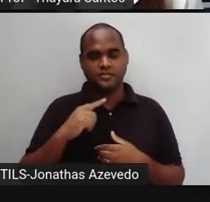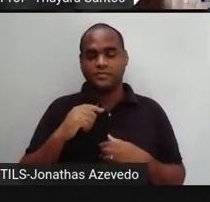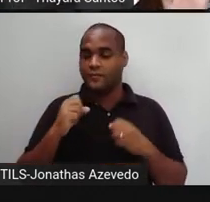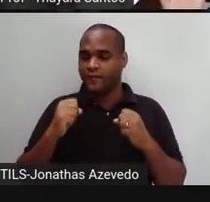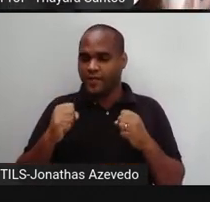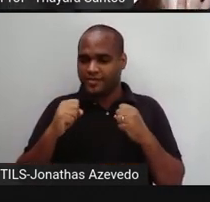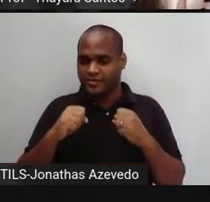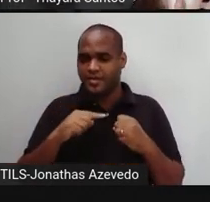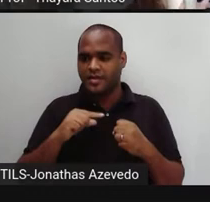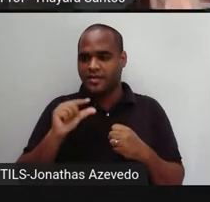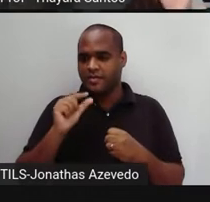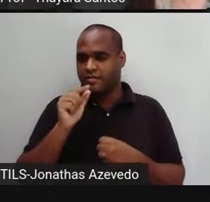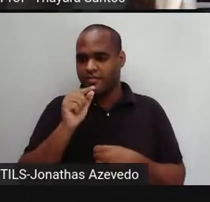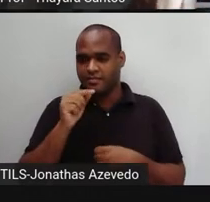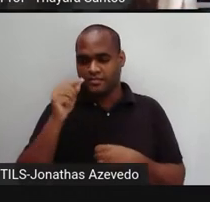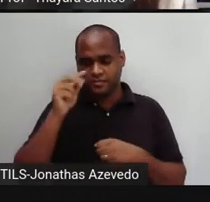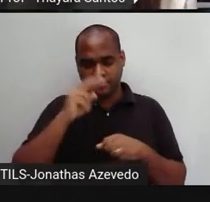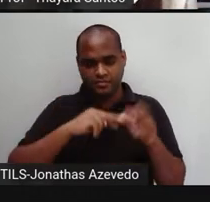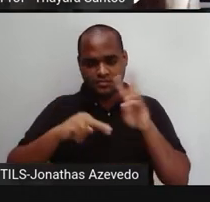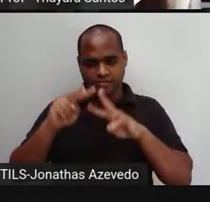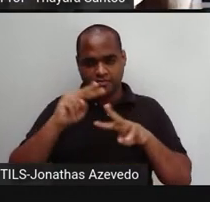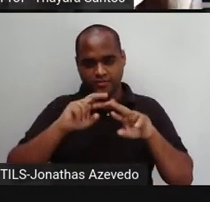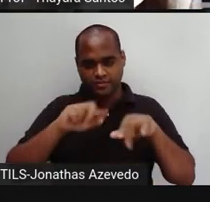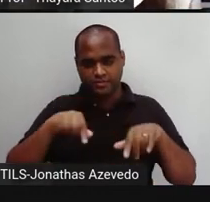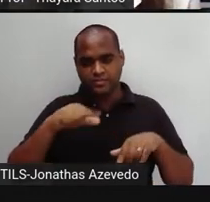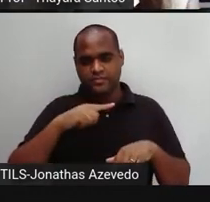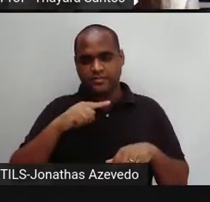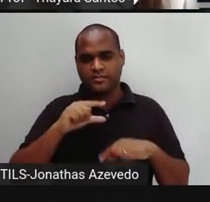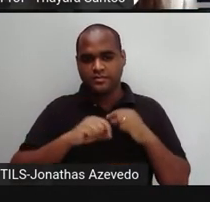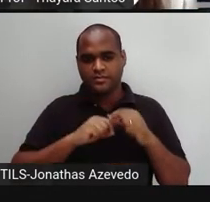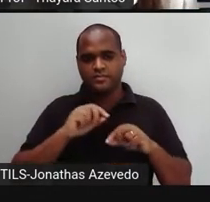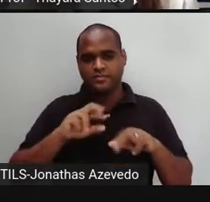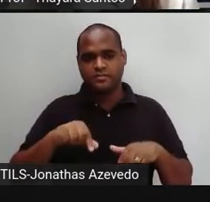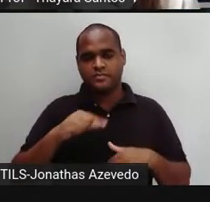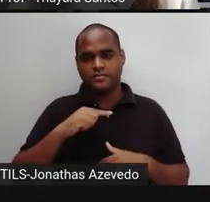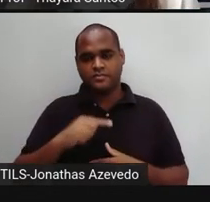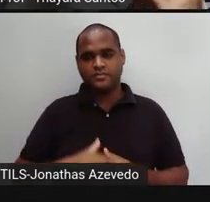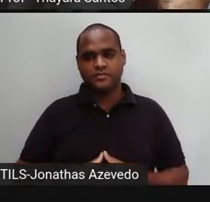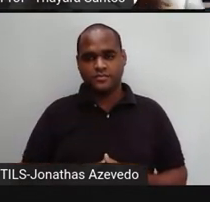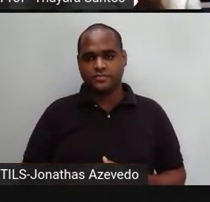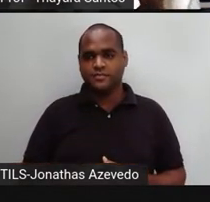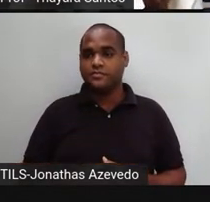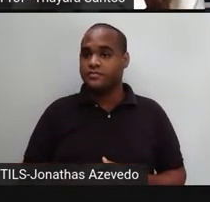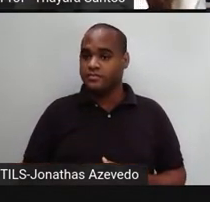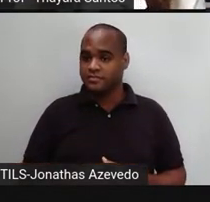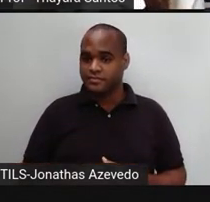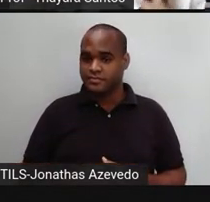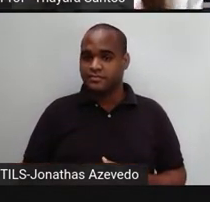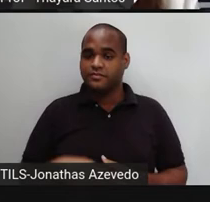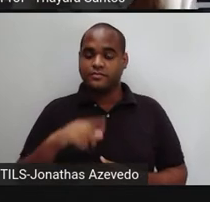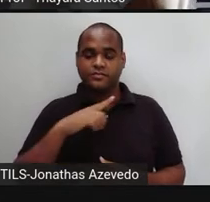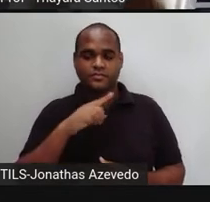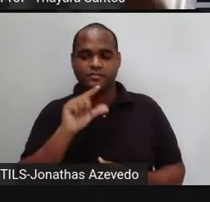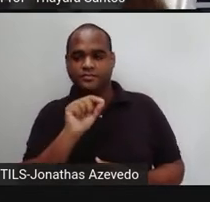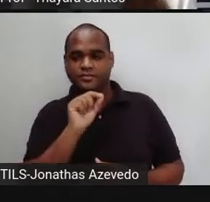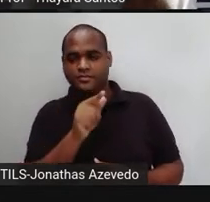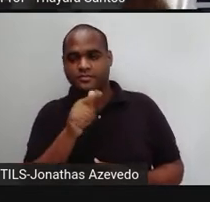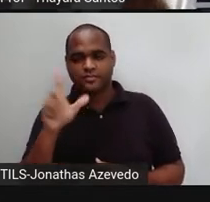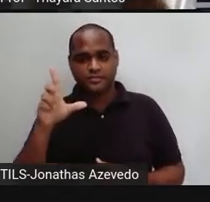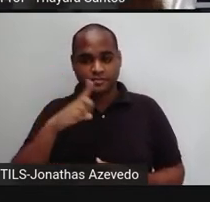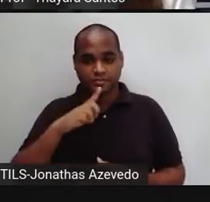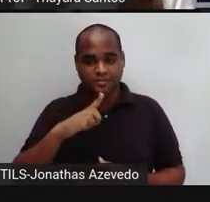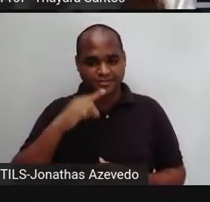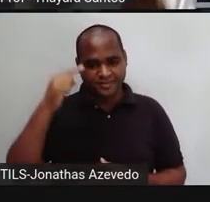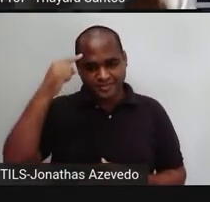ar. Então, é isso que acontece no movimento respiratório. Além do diafragma, a gente também tem os